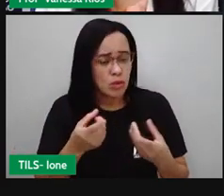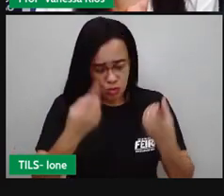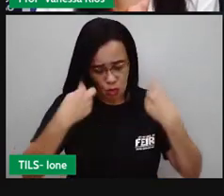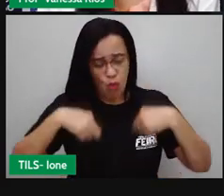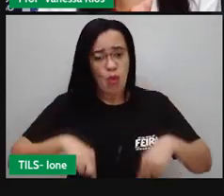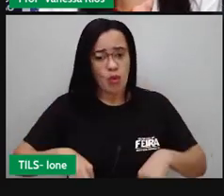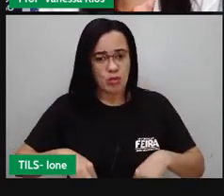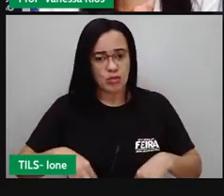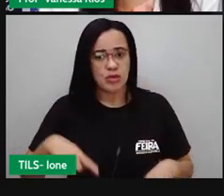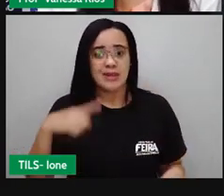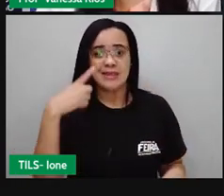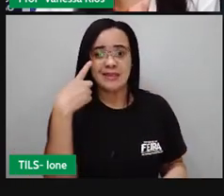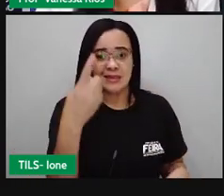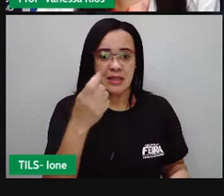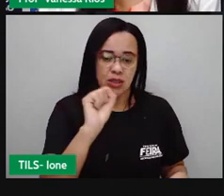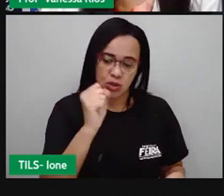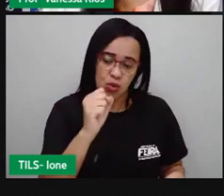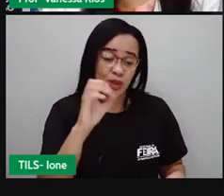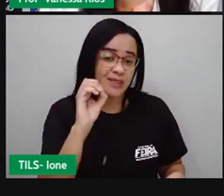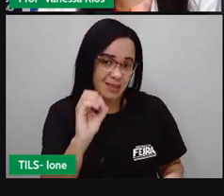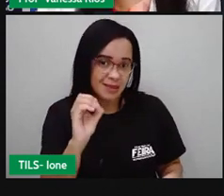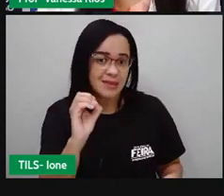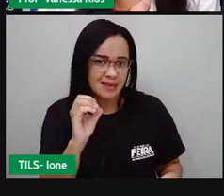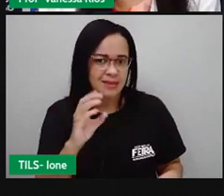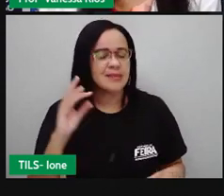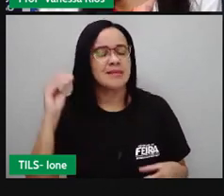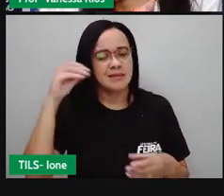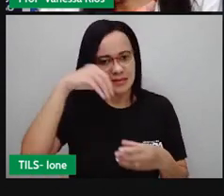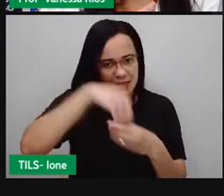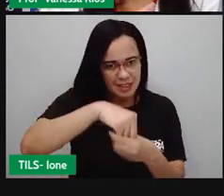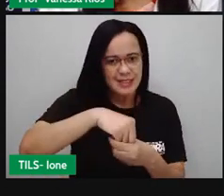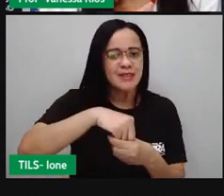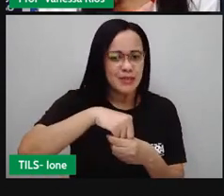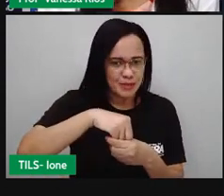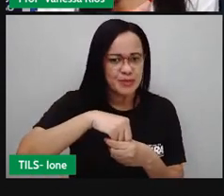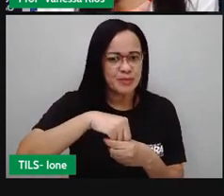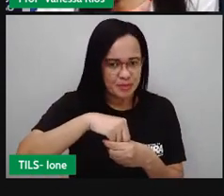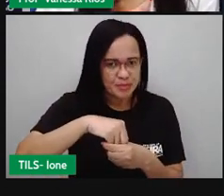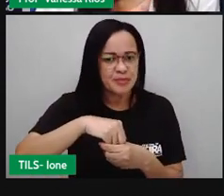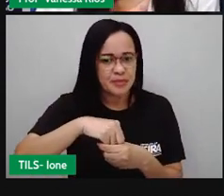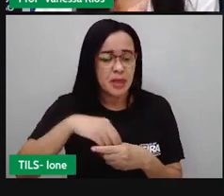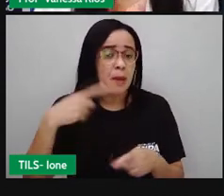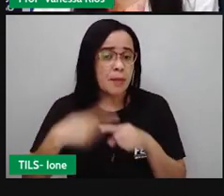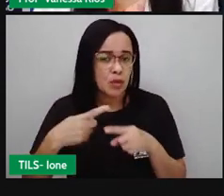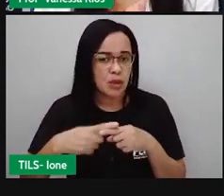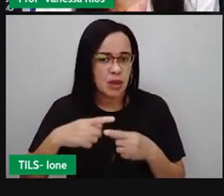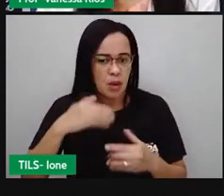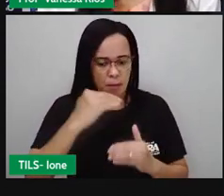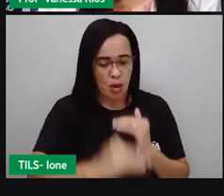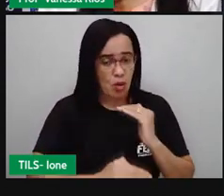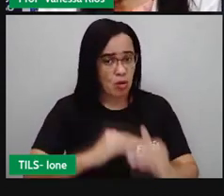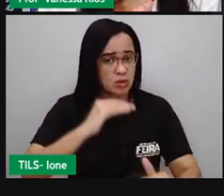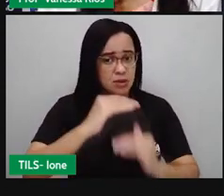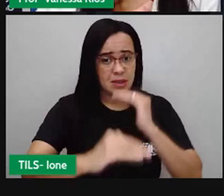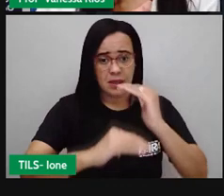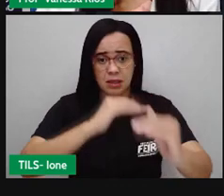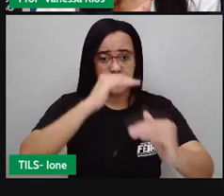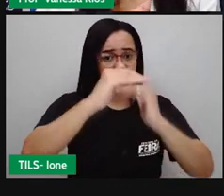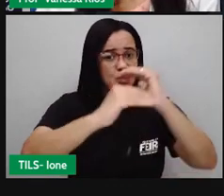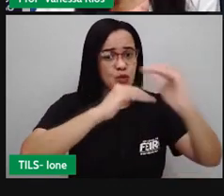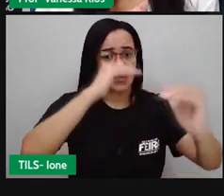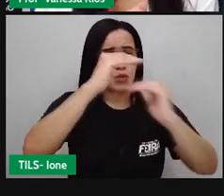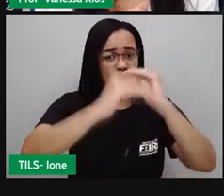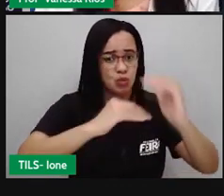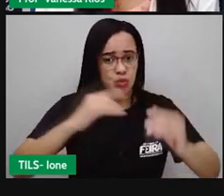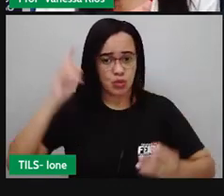tenha também essa quantidade no nosso corpo, mas isso quer dizer em relação à continuidade. E aí desse processo todo, né?